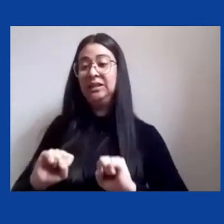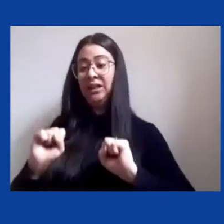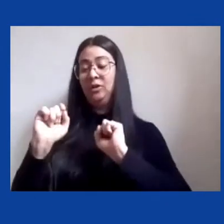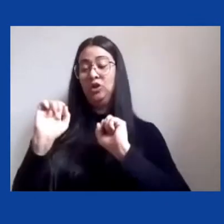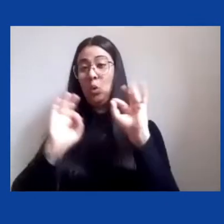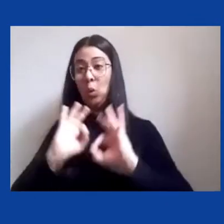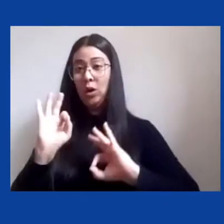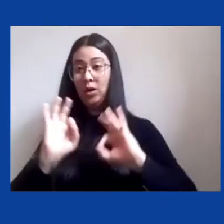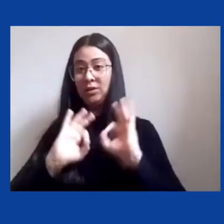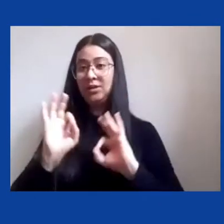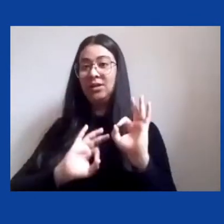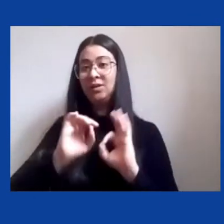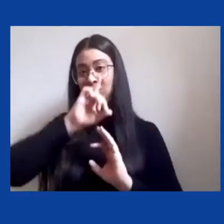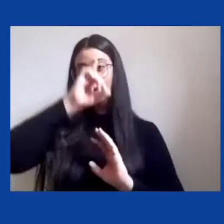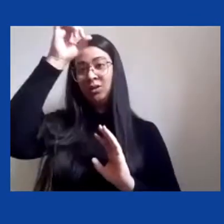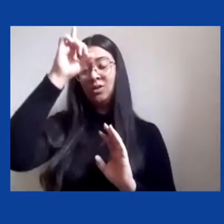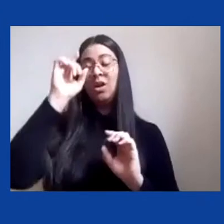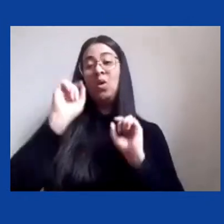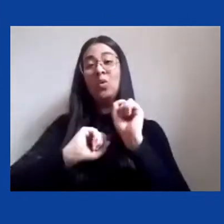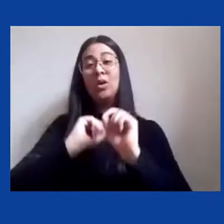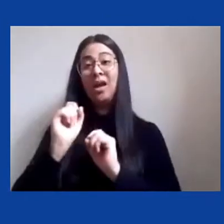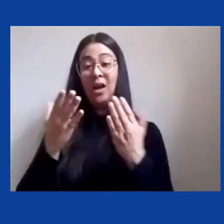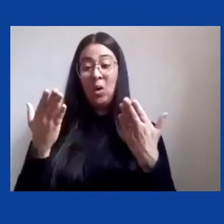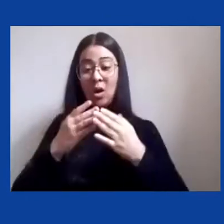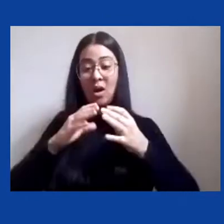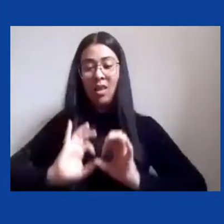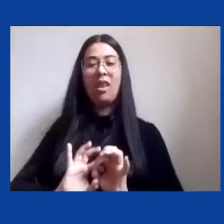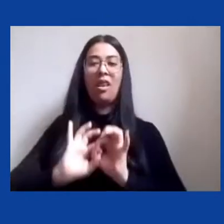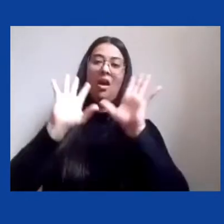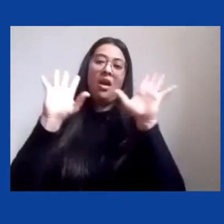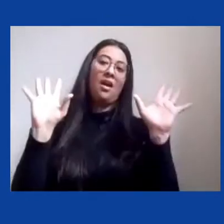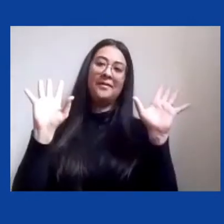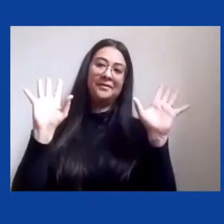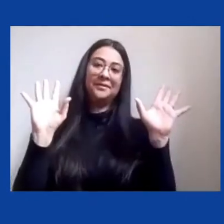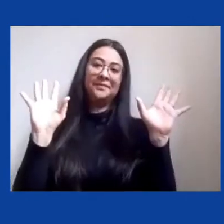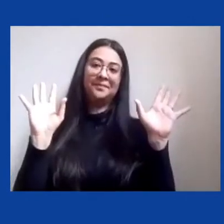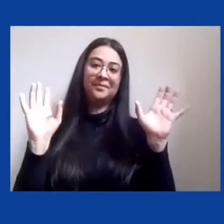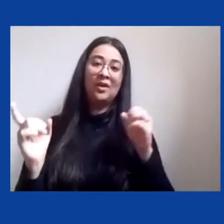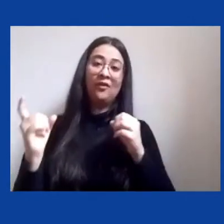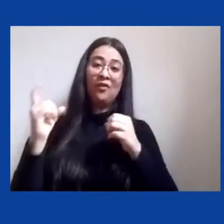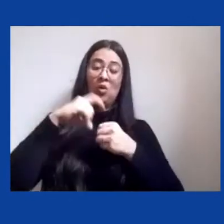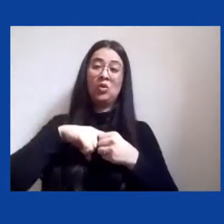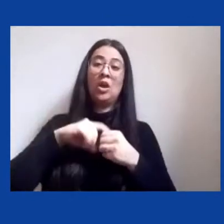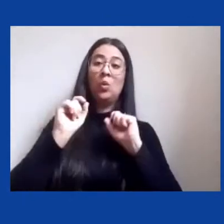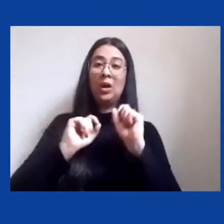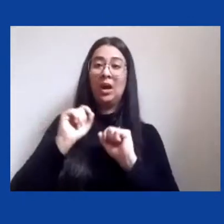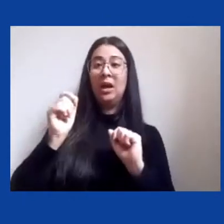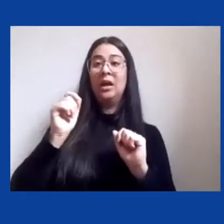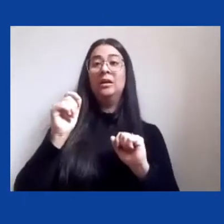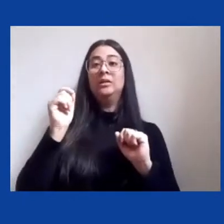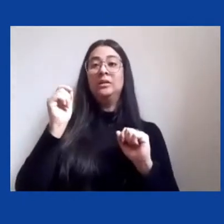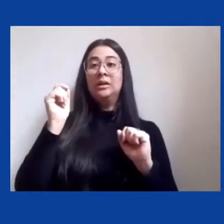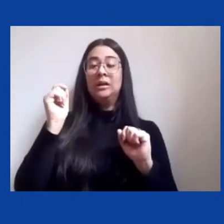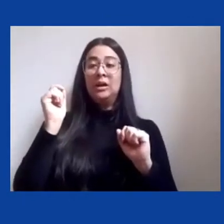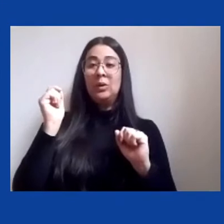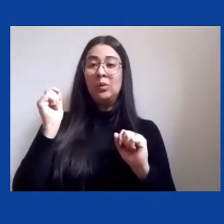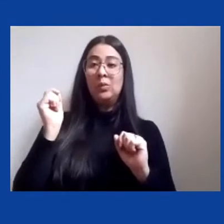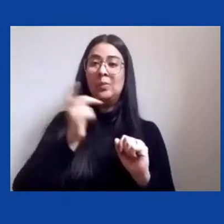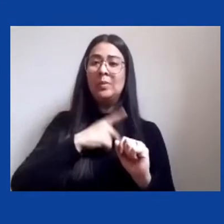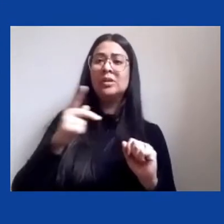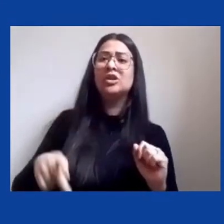tratar-se-ia agora de liberar para voltar aos termos de Getúlio Vargas na marcha para o Oeste as forças